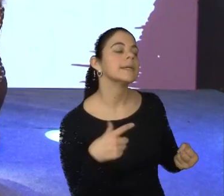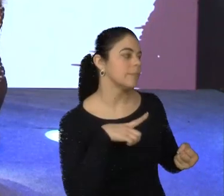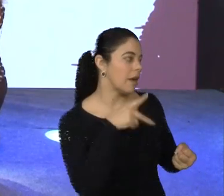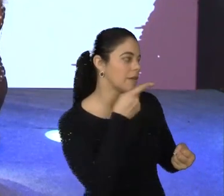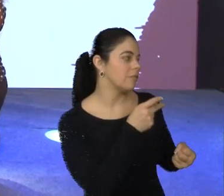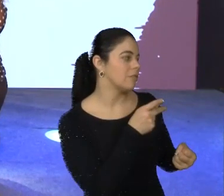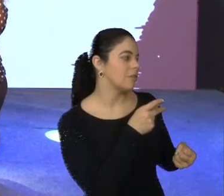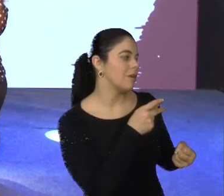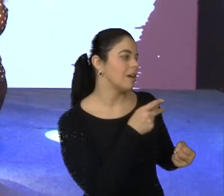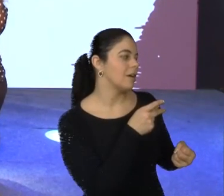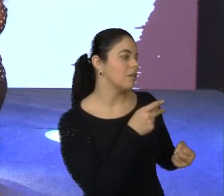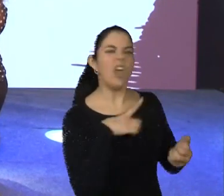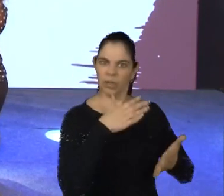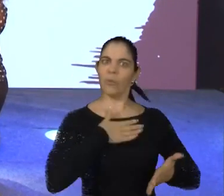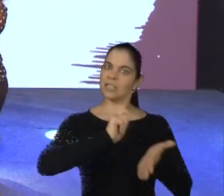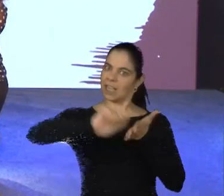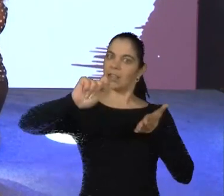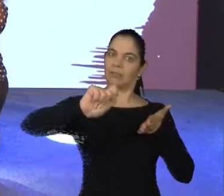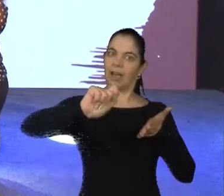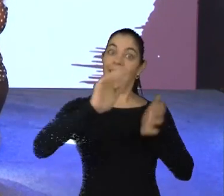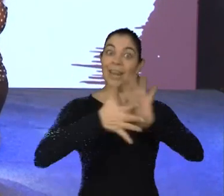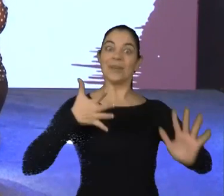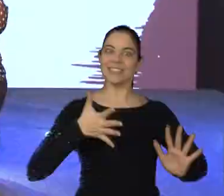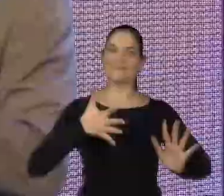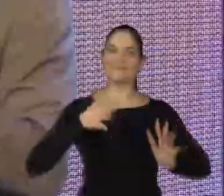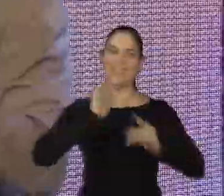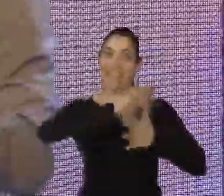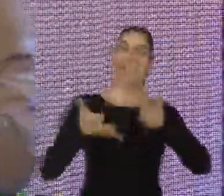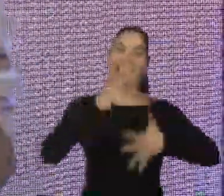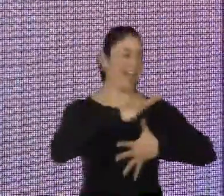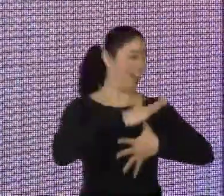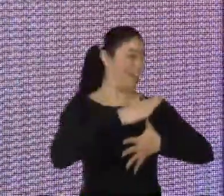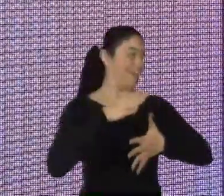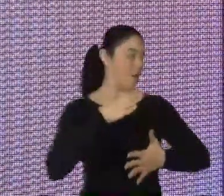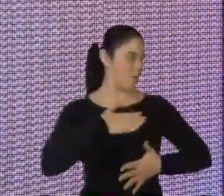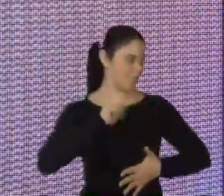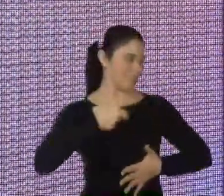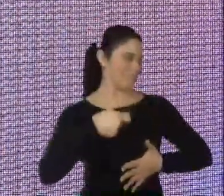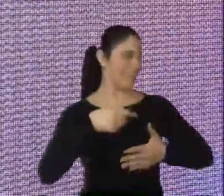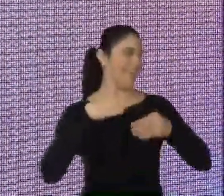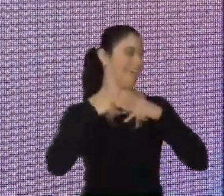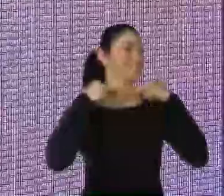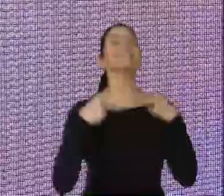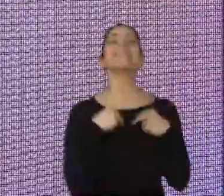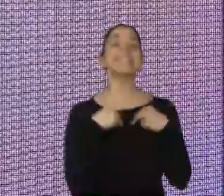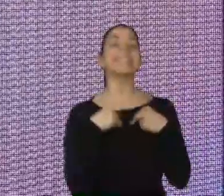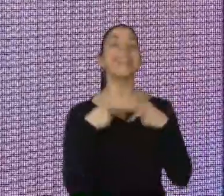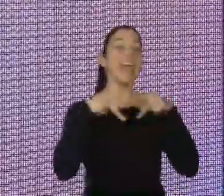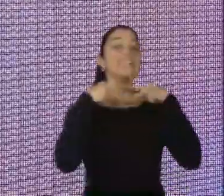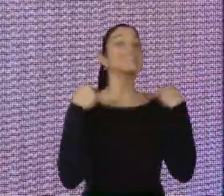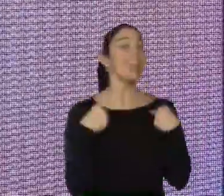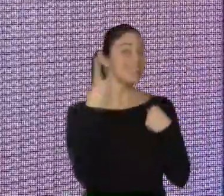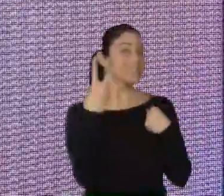assinatura em Libras. Por favor, exatamente. O meu sinal é assim, com as